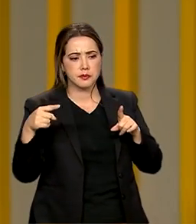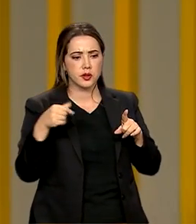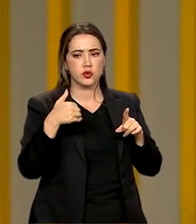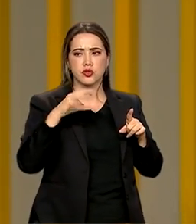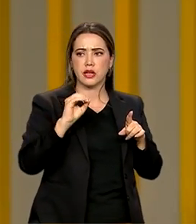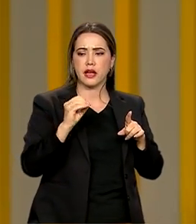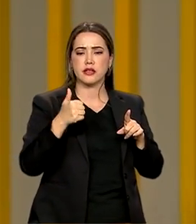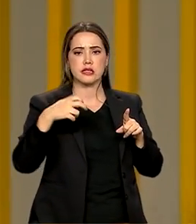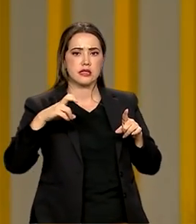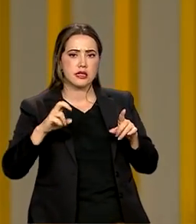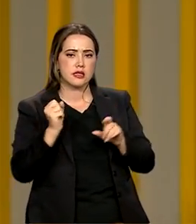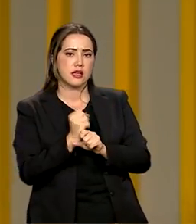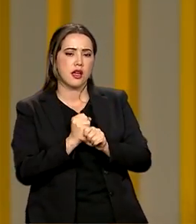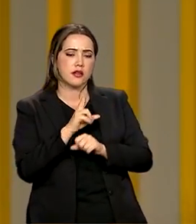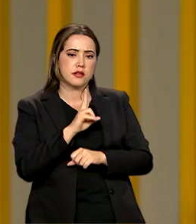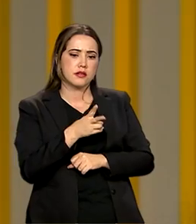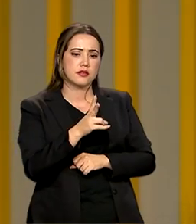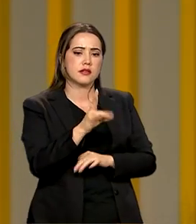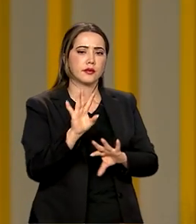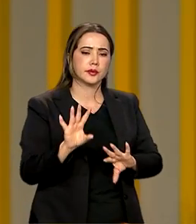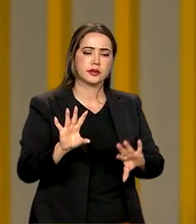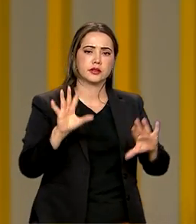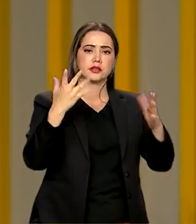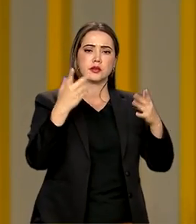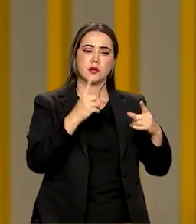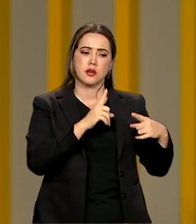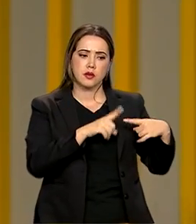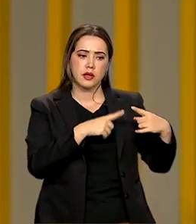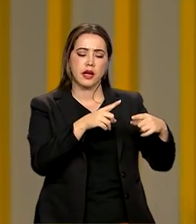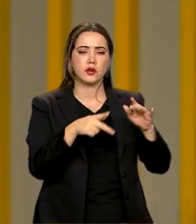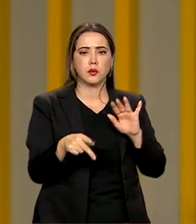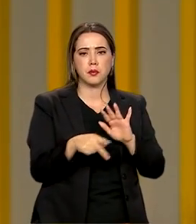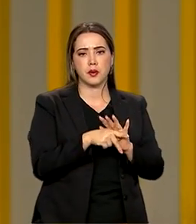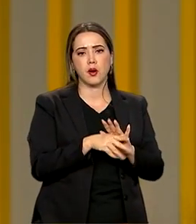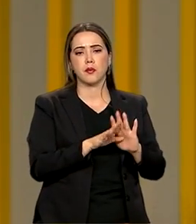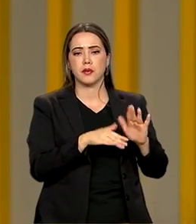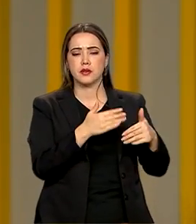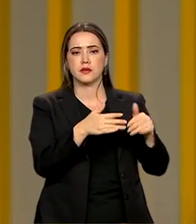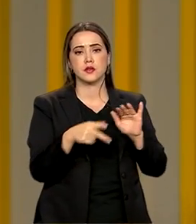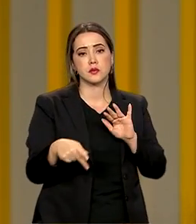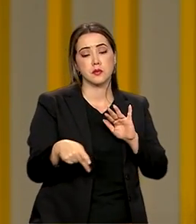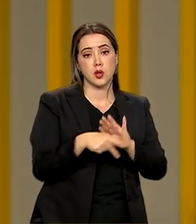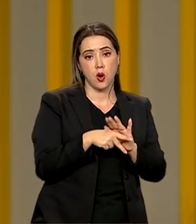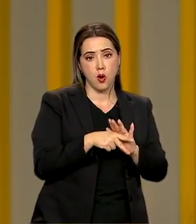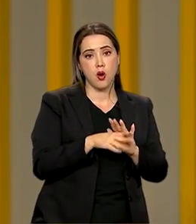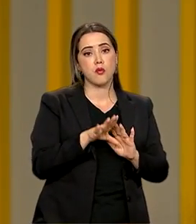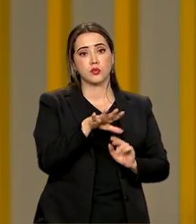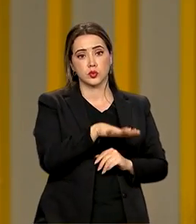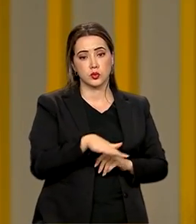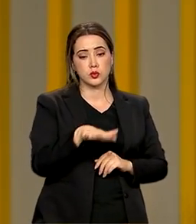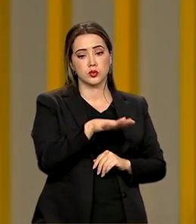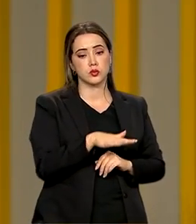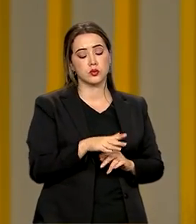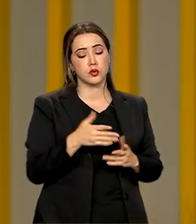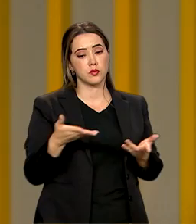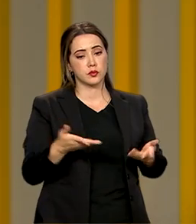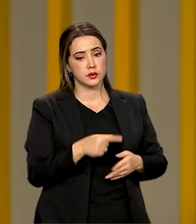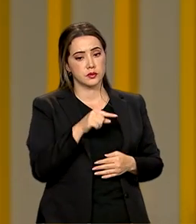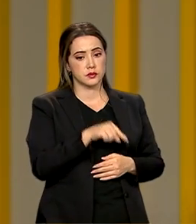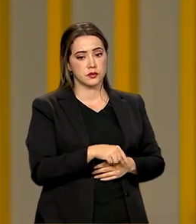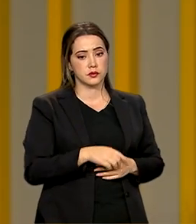E cada evento com um legado próprio para desenvolvimento da sua modalidade. No caso aqui